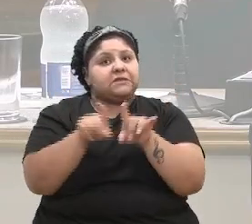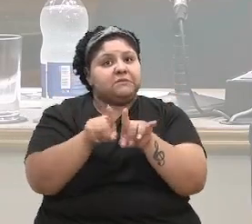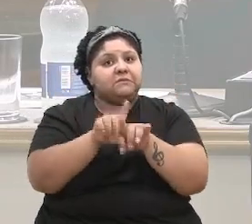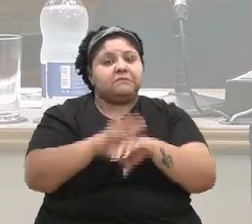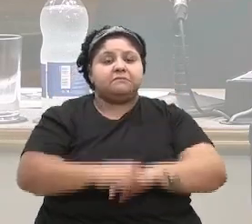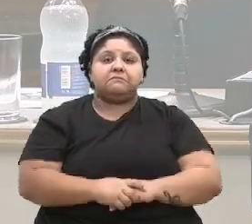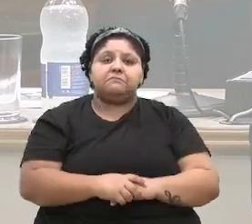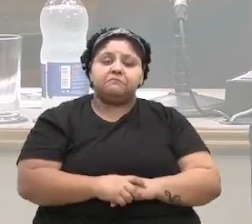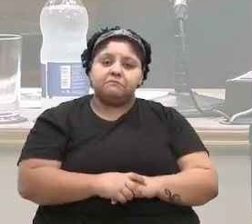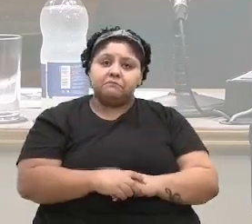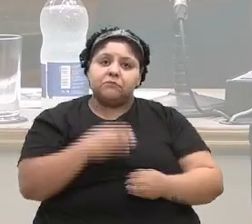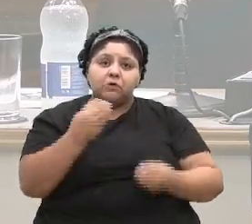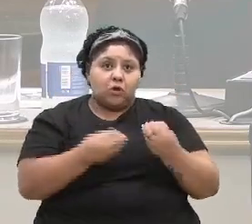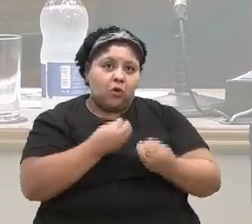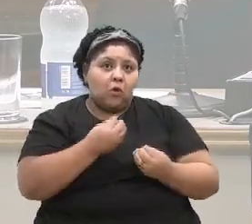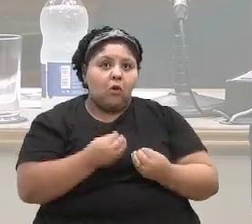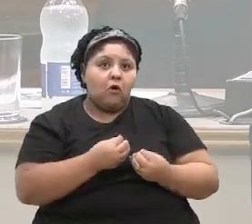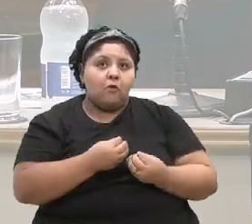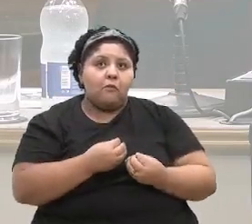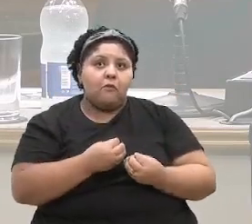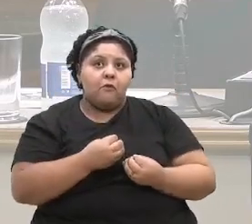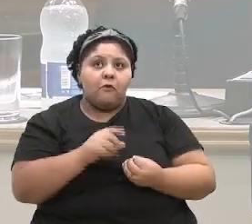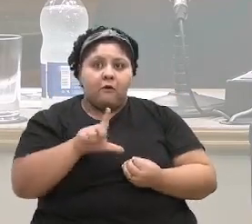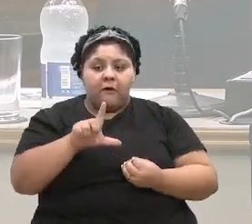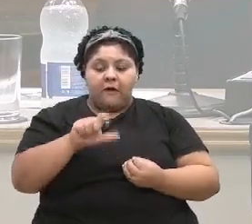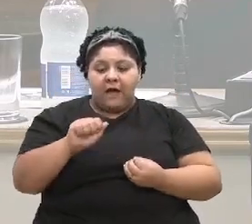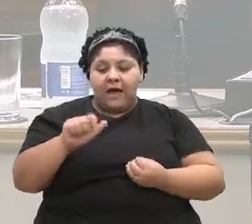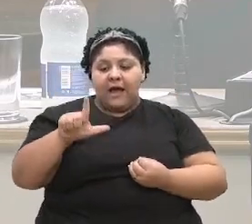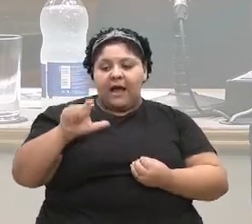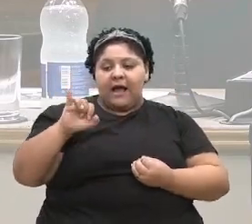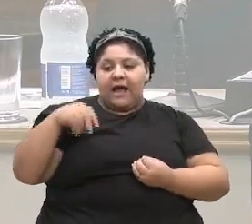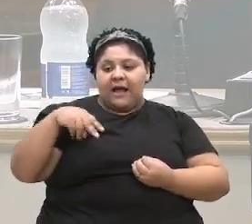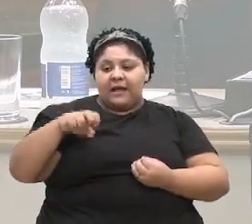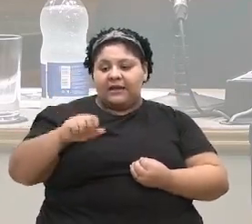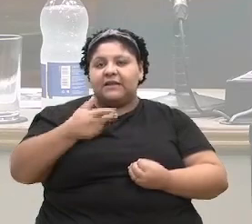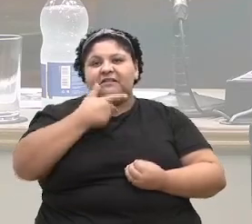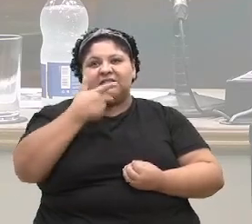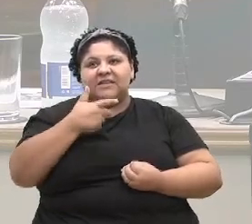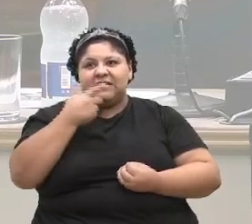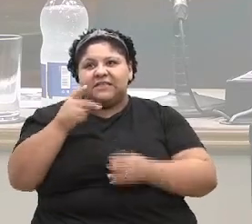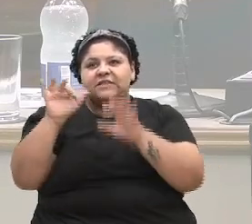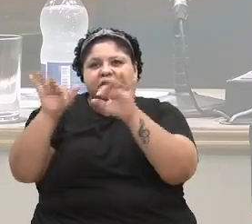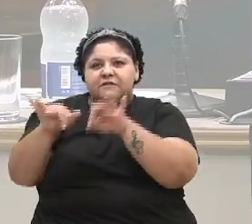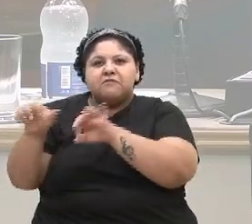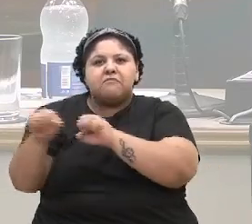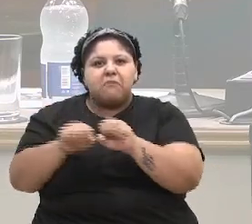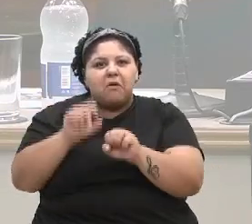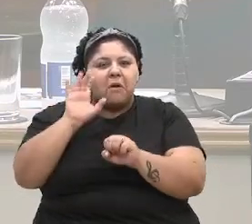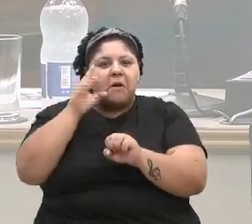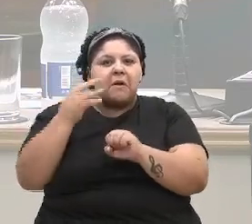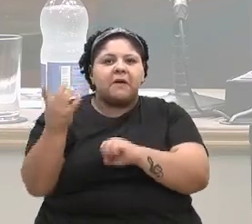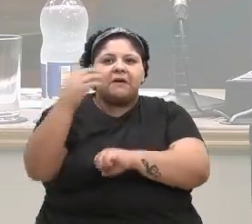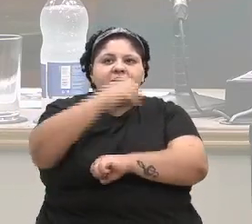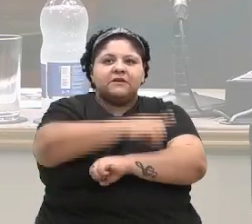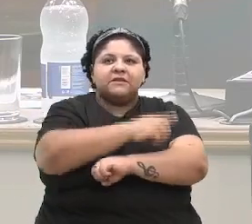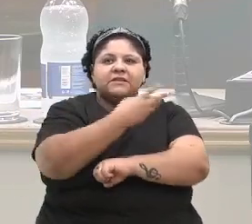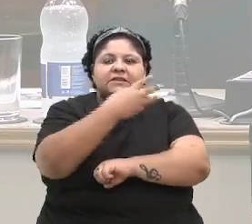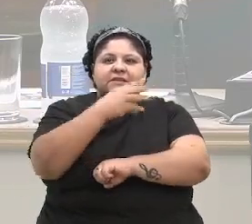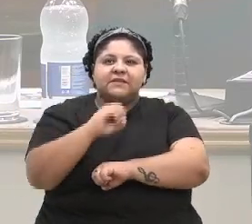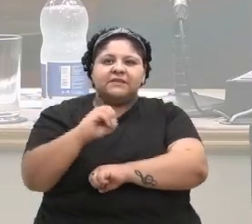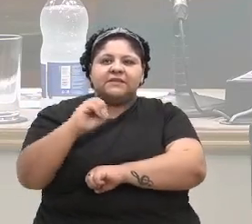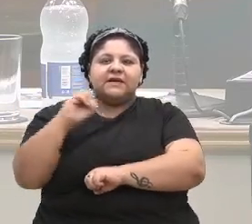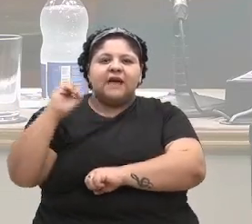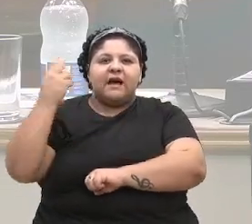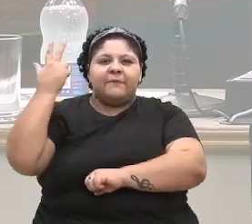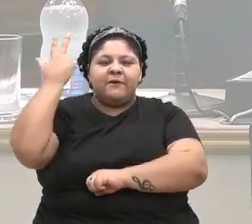Como a Aline Manchand falou, essa suspensão deverá ocorrer no dia 30 de abril. Então,